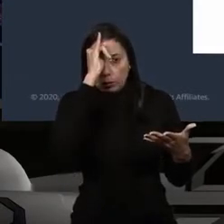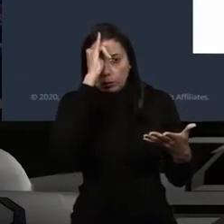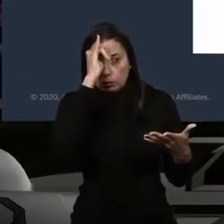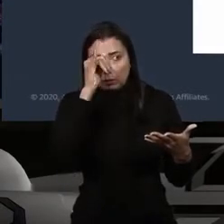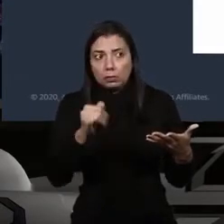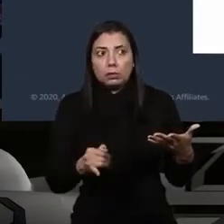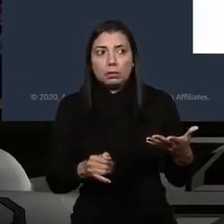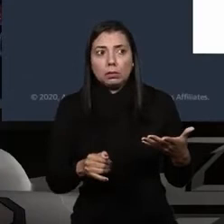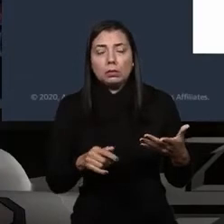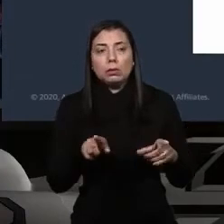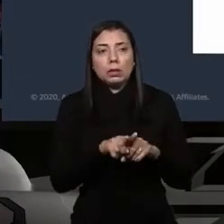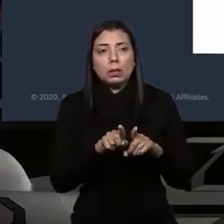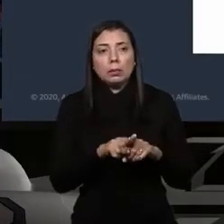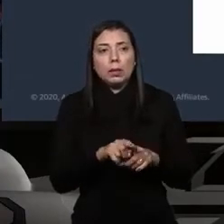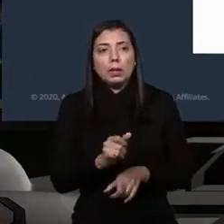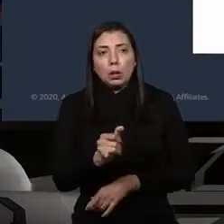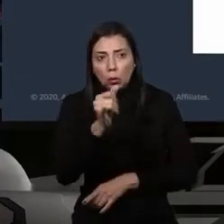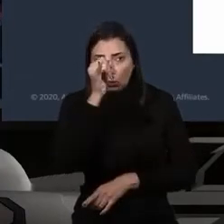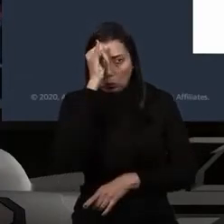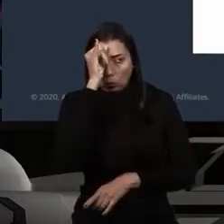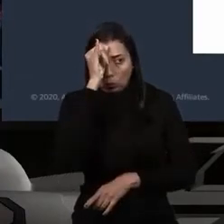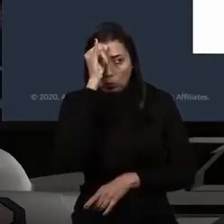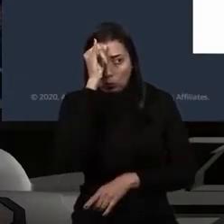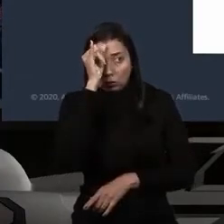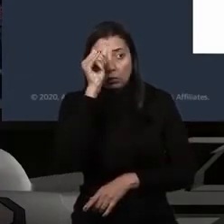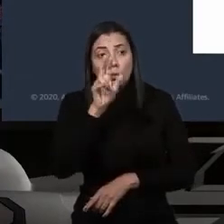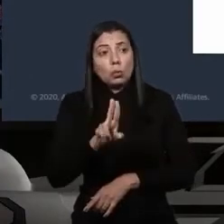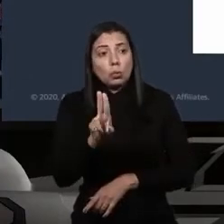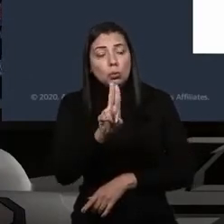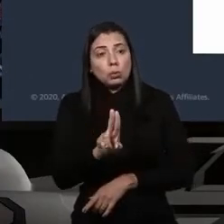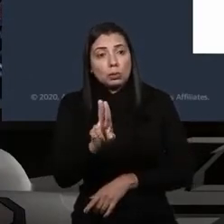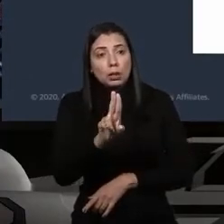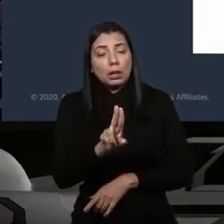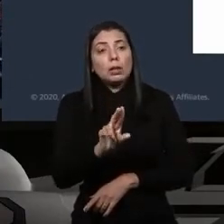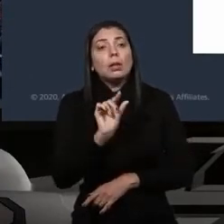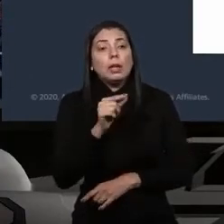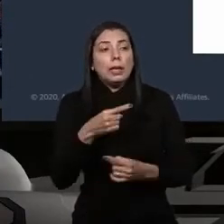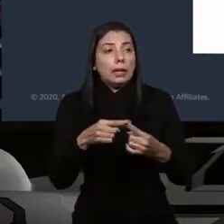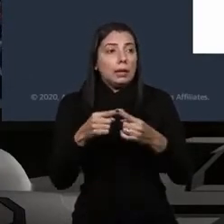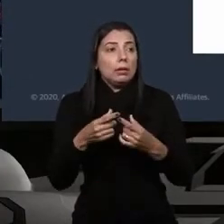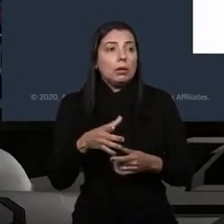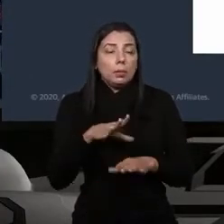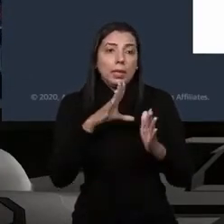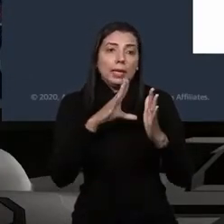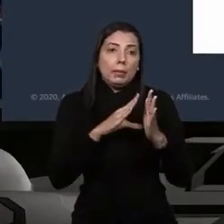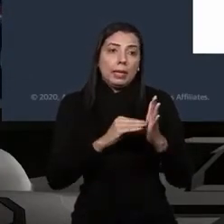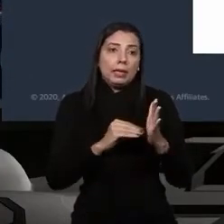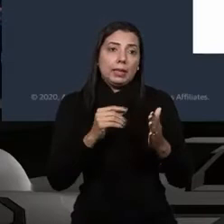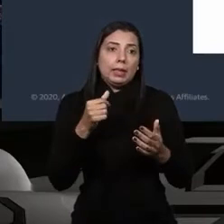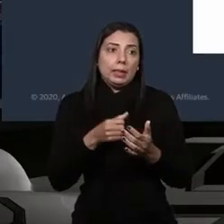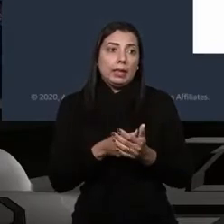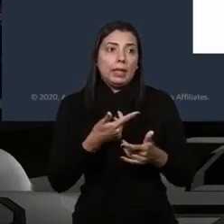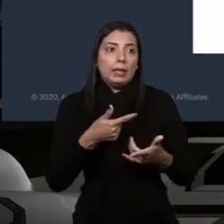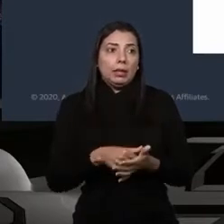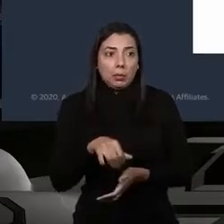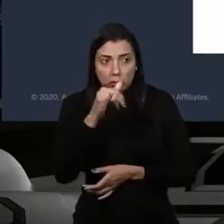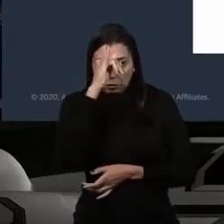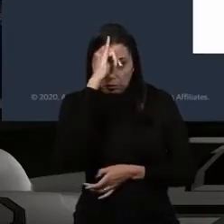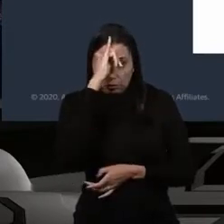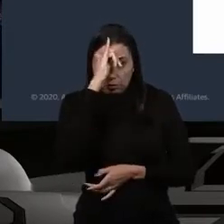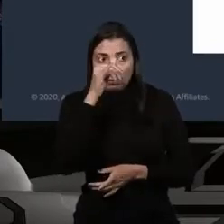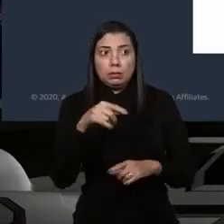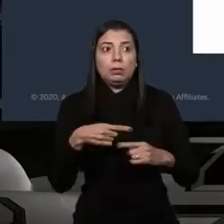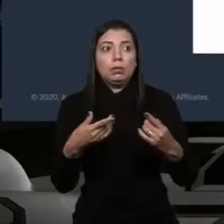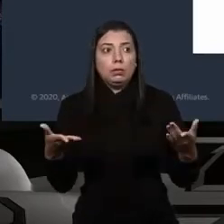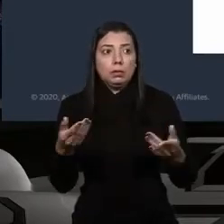Além de serem unicórnios, elas utilizaram a nuvem. E, de fato, a nuvem, ela trouxe uma mudança na economia.